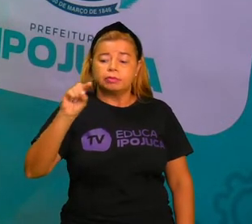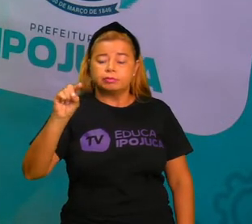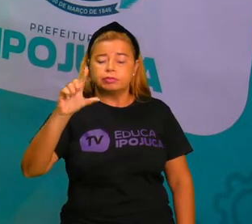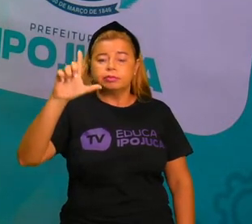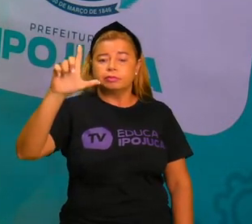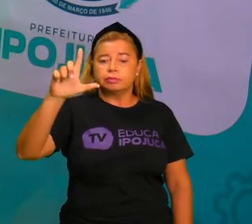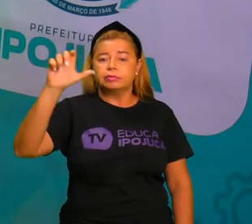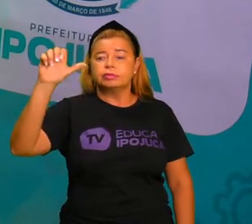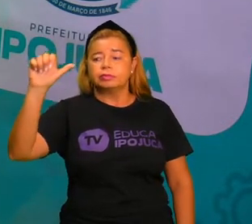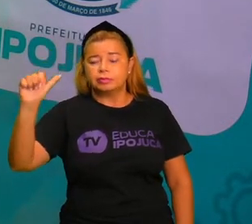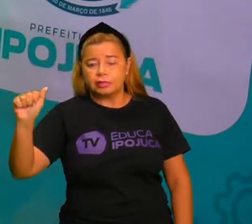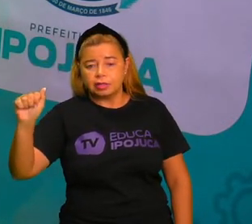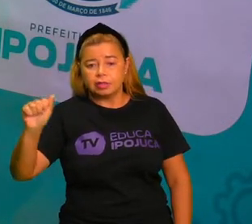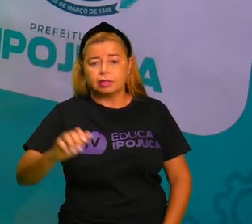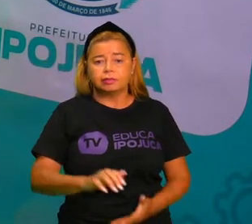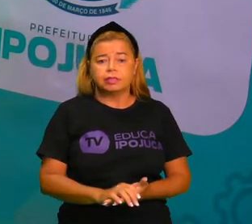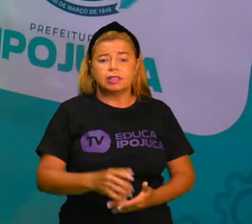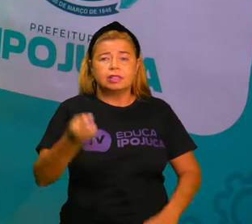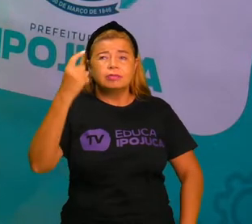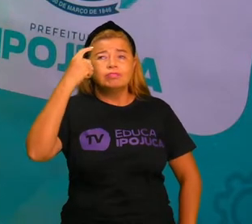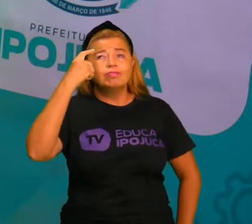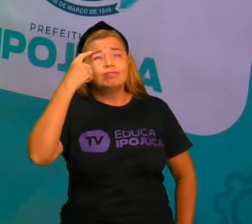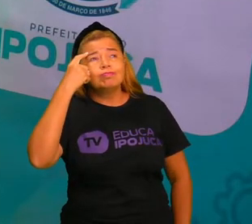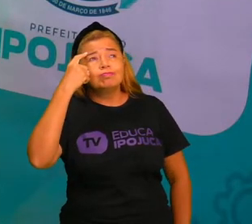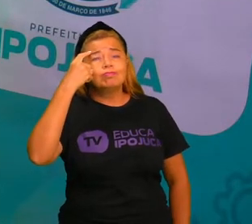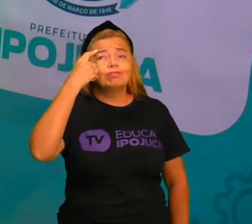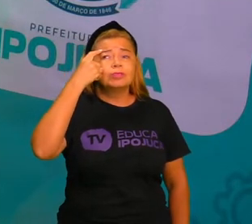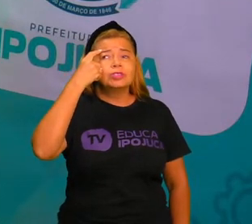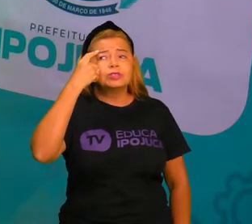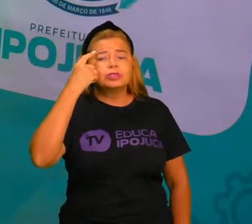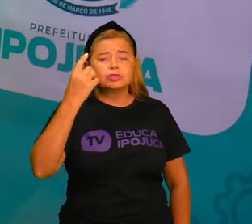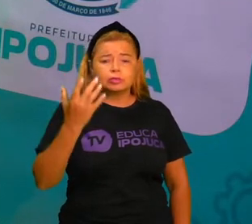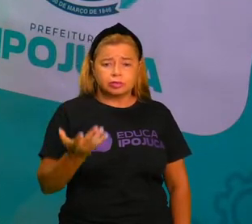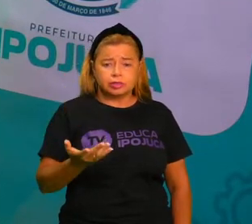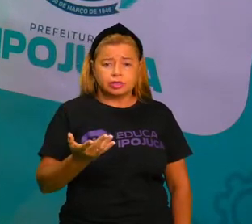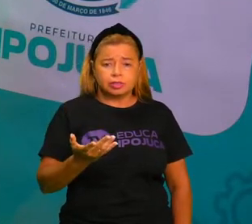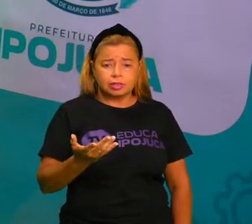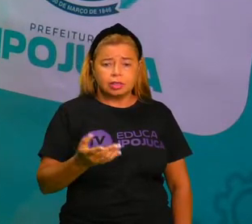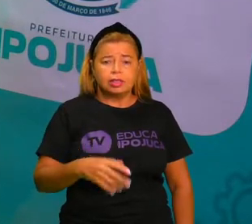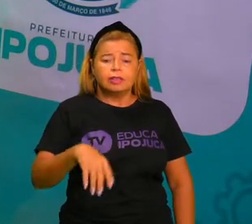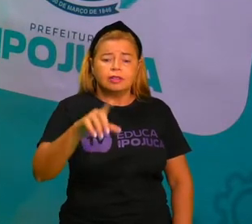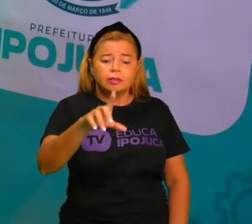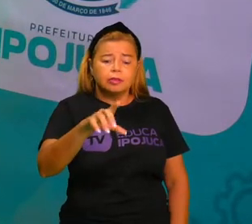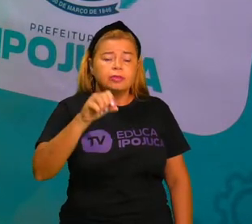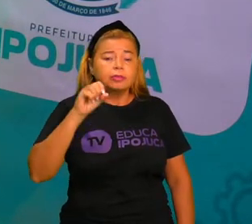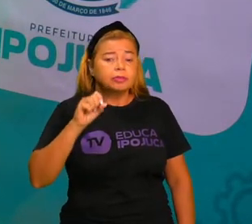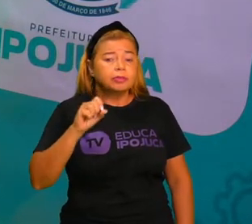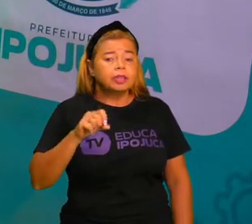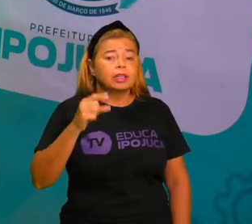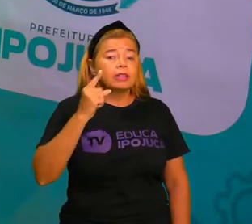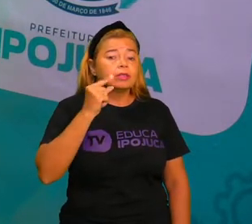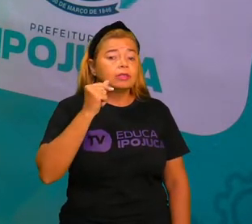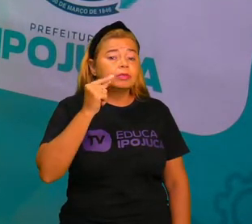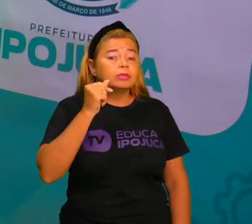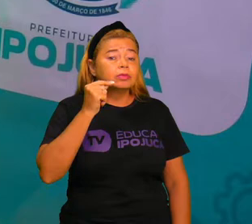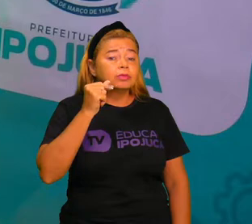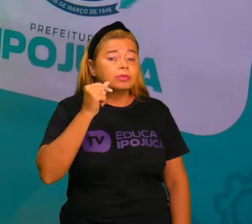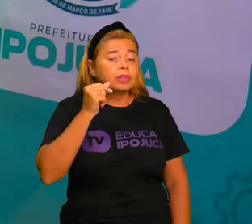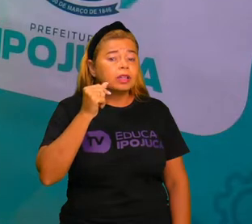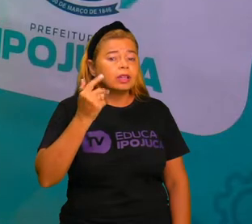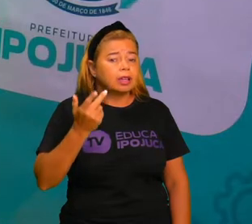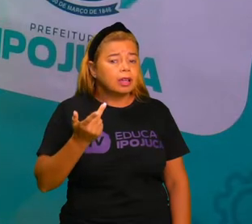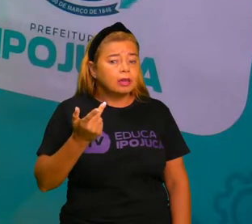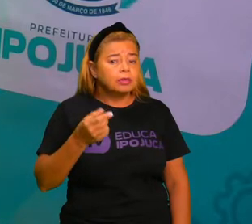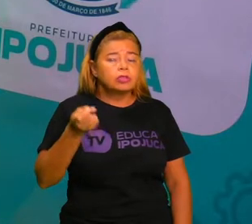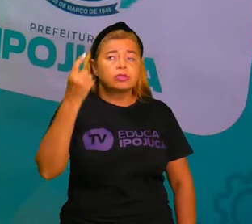E se eu não tiver em dúvida ainda, eu pego meu lápis com aquela borrachinha nova, linda e maravilhosa. Eu, bola. Tem